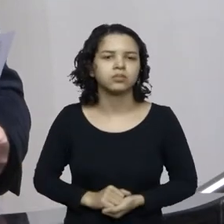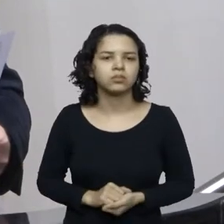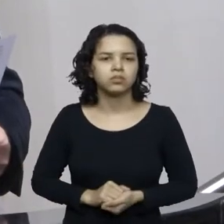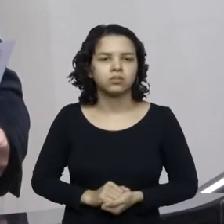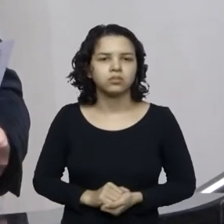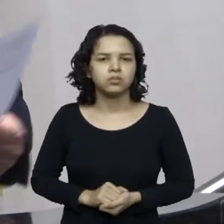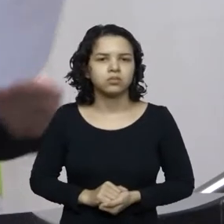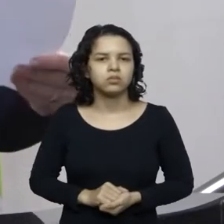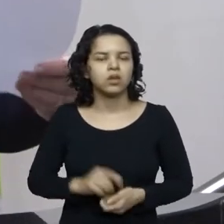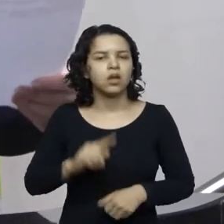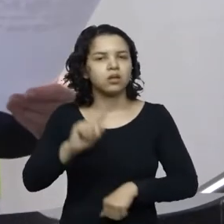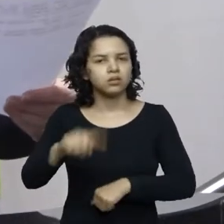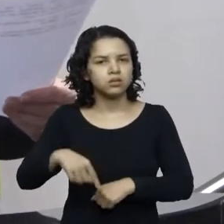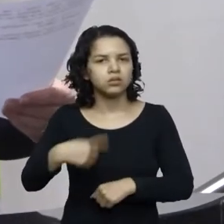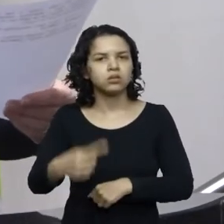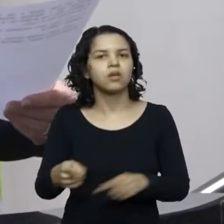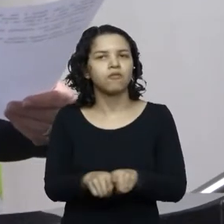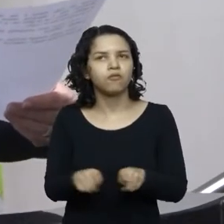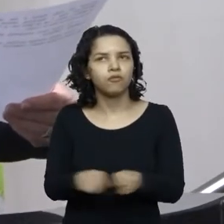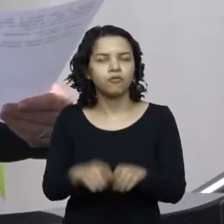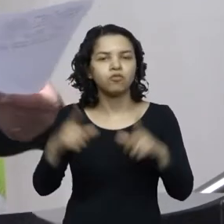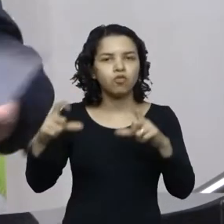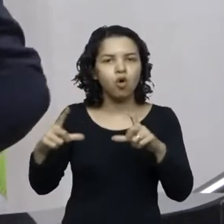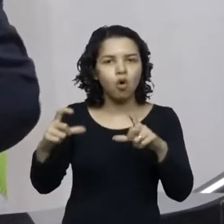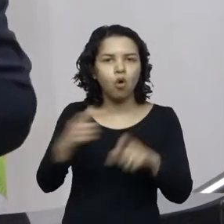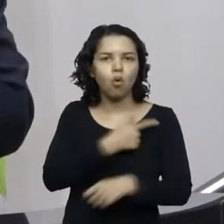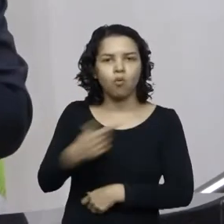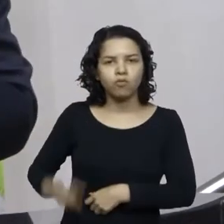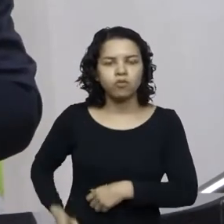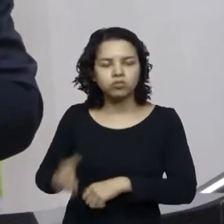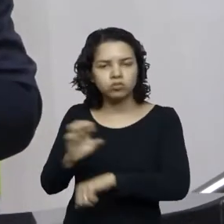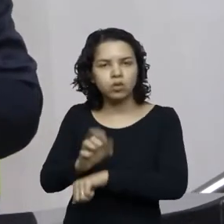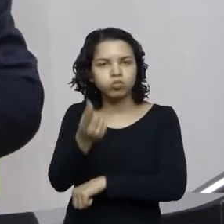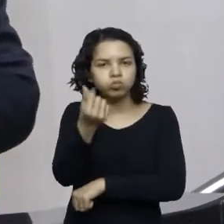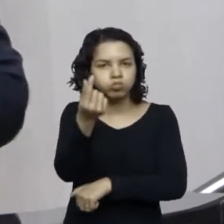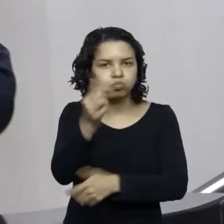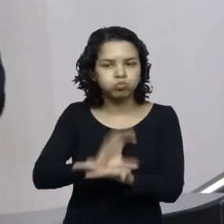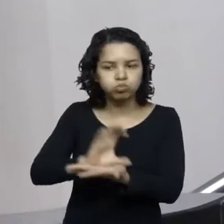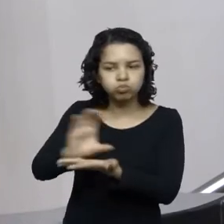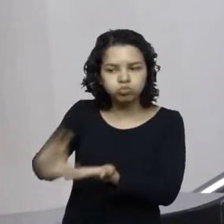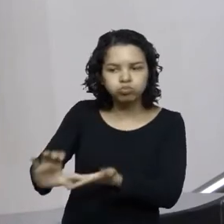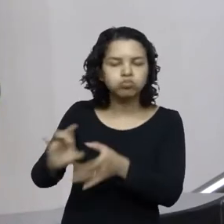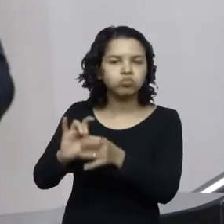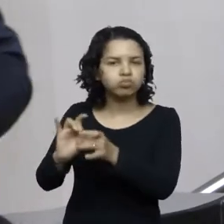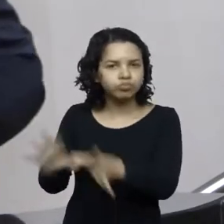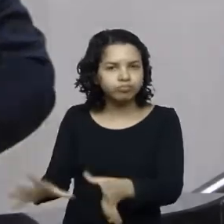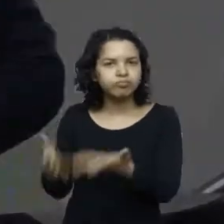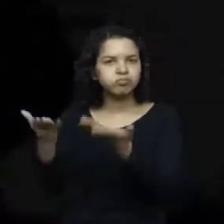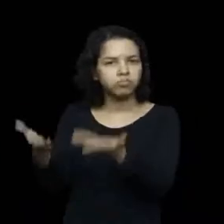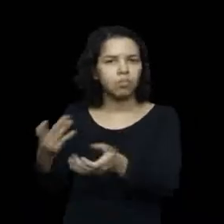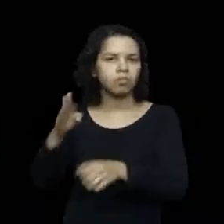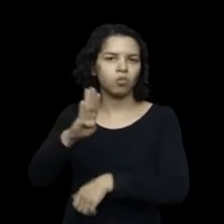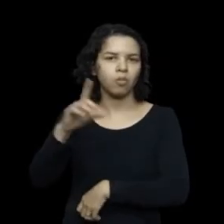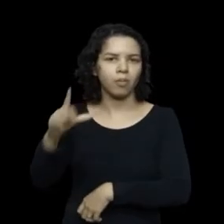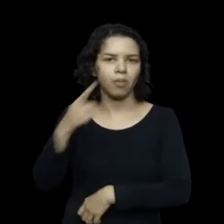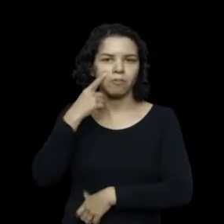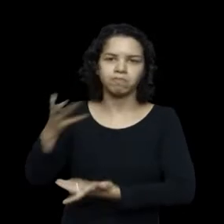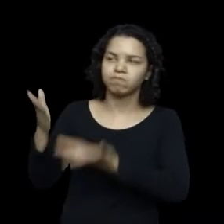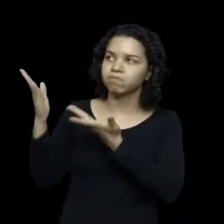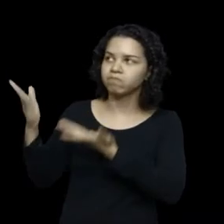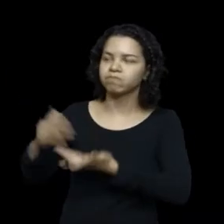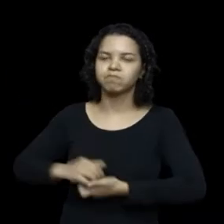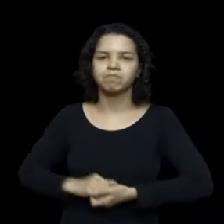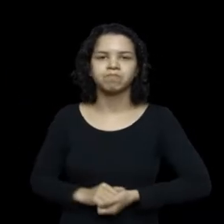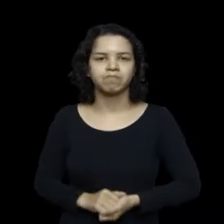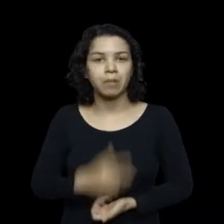Na sequência, tem aí uma foto, o governo estadual libera mais recursos para Blumenau, e, enfim, me parece que essa semana, no